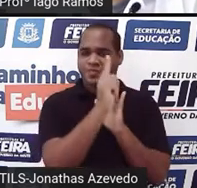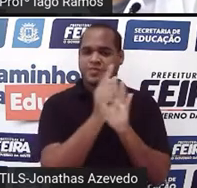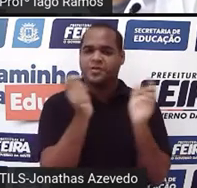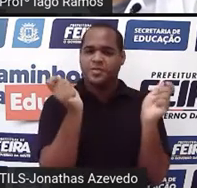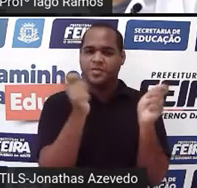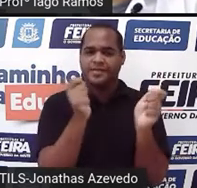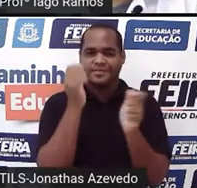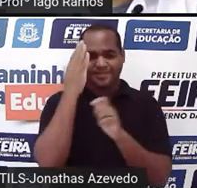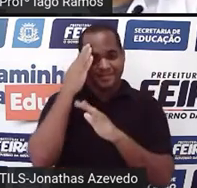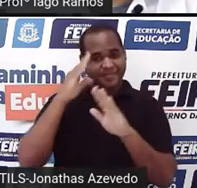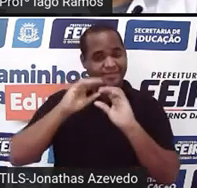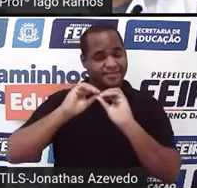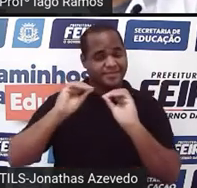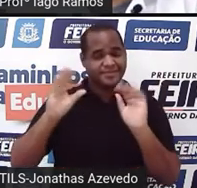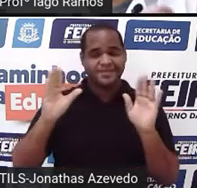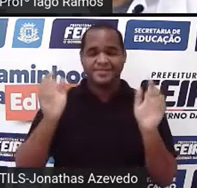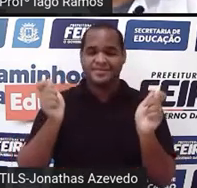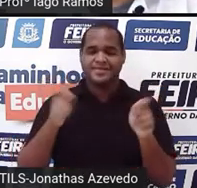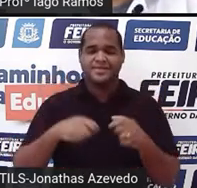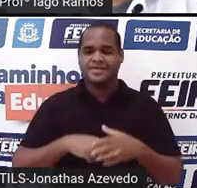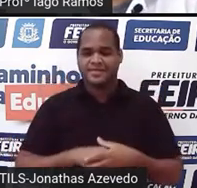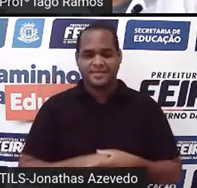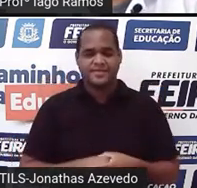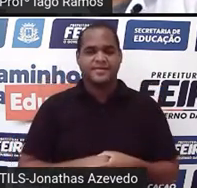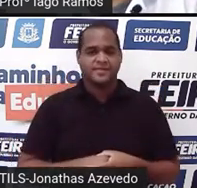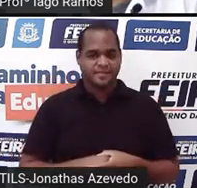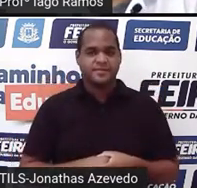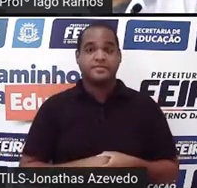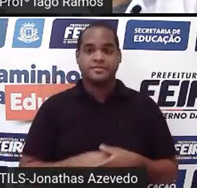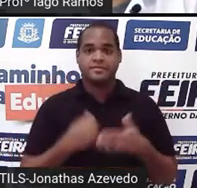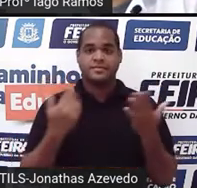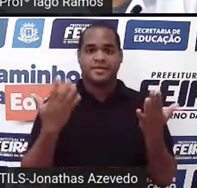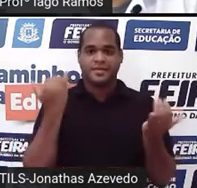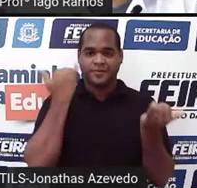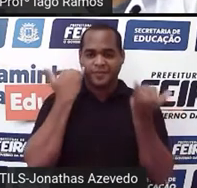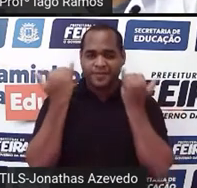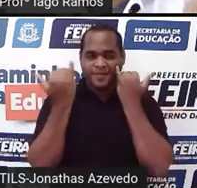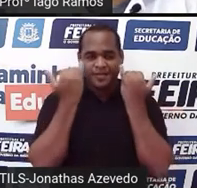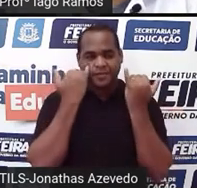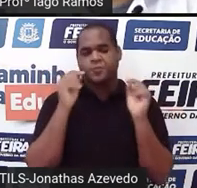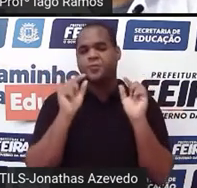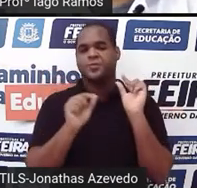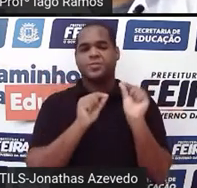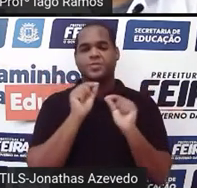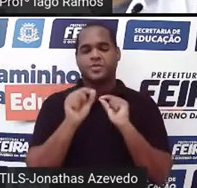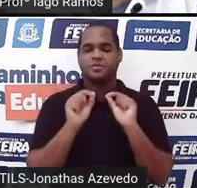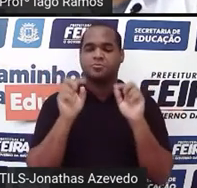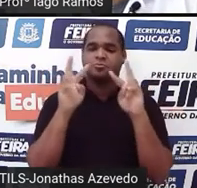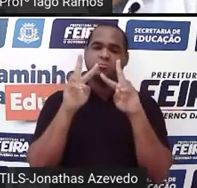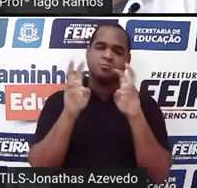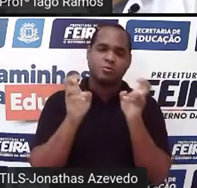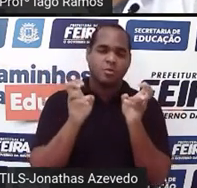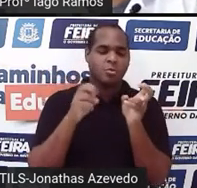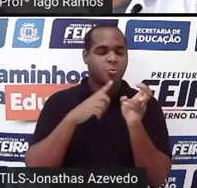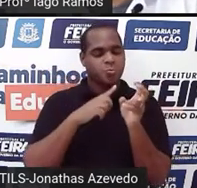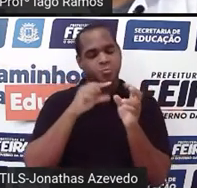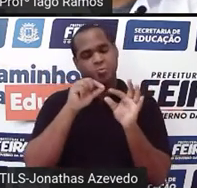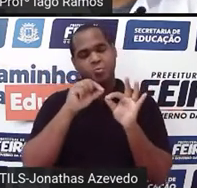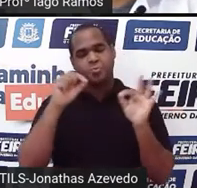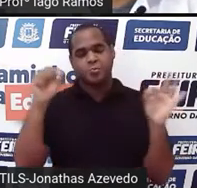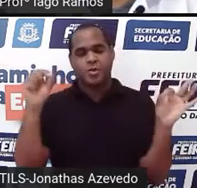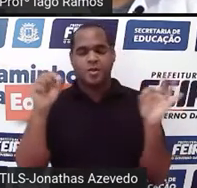interpretação do mesmo. E que informações são essas? Título, eixos,